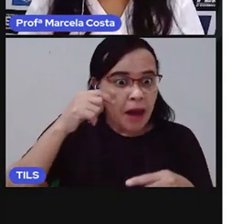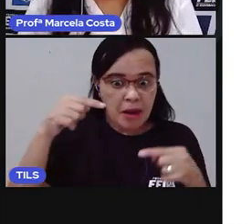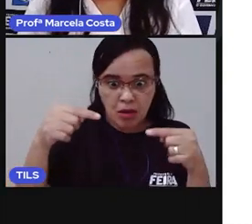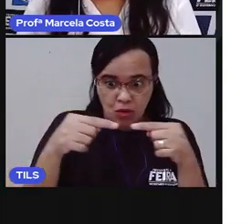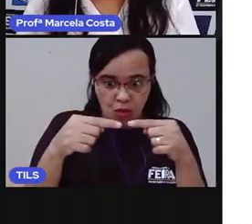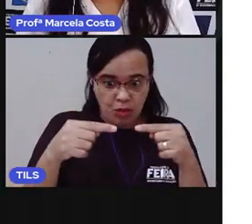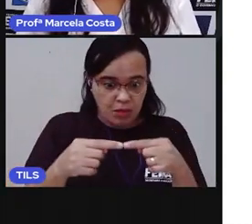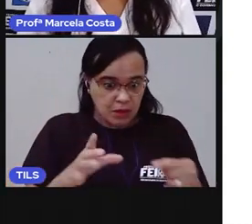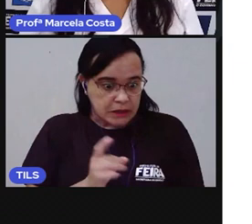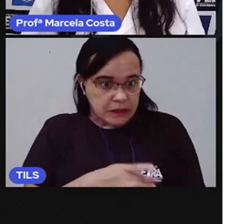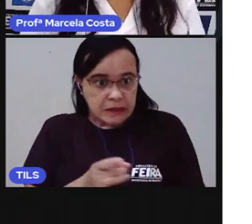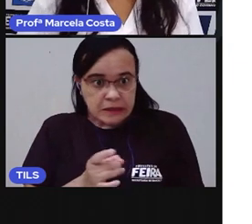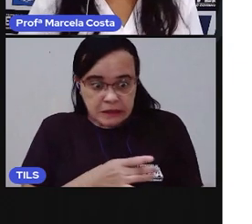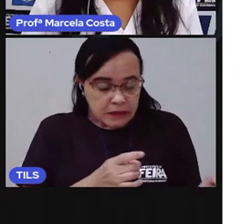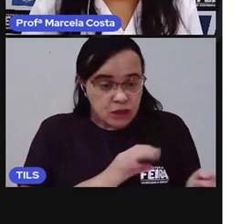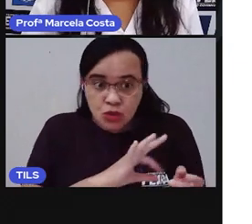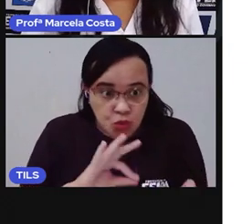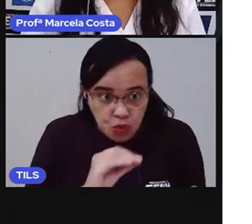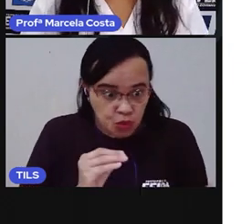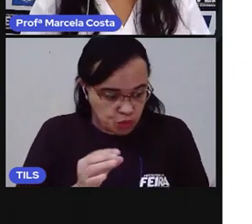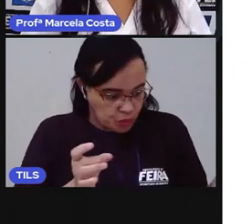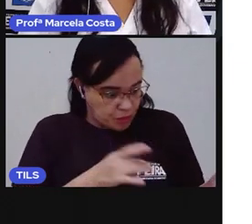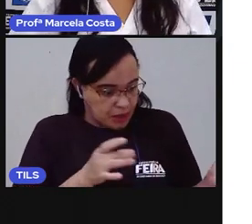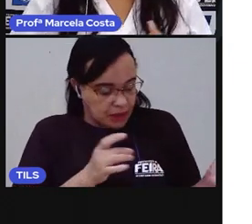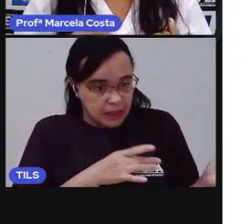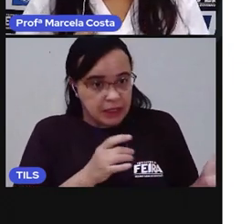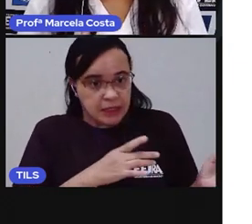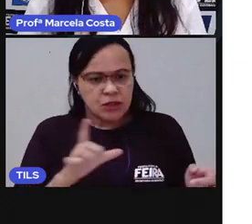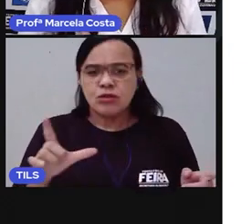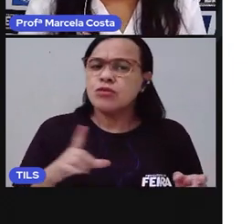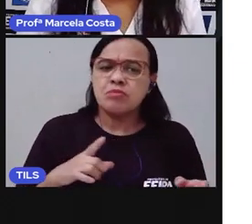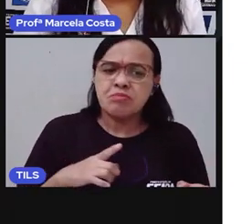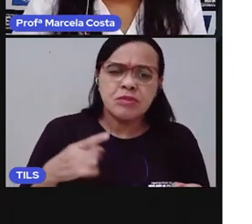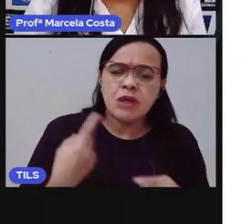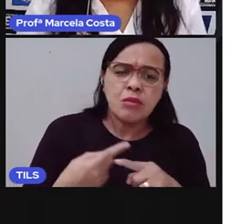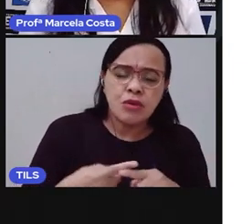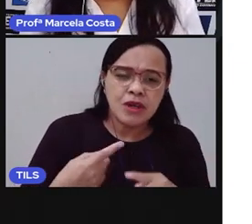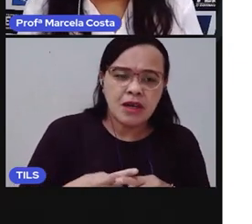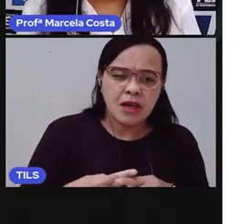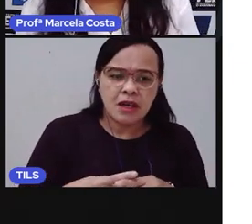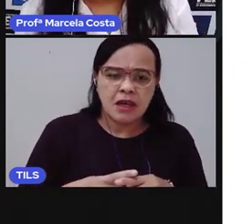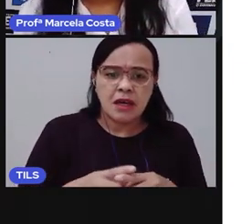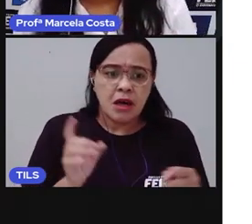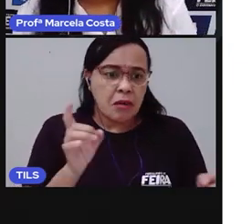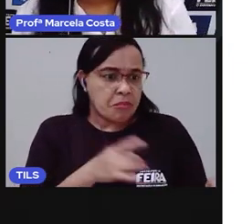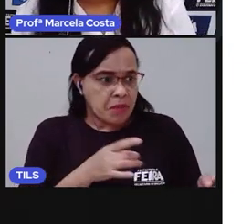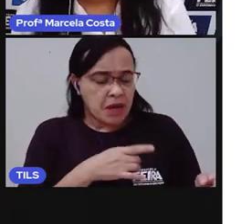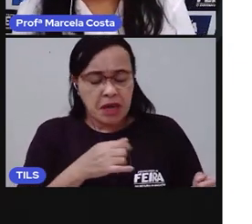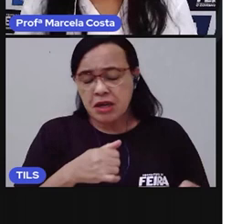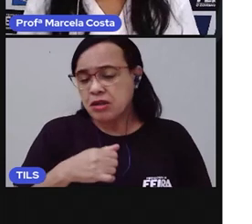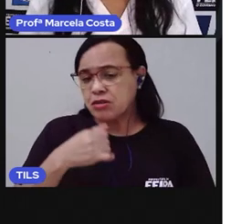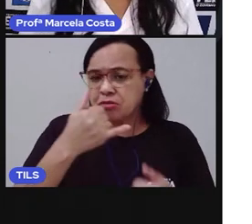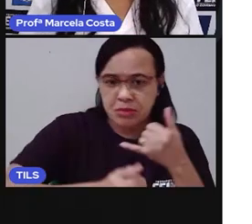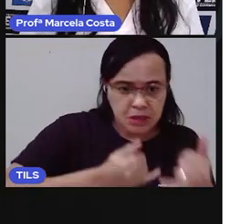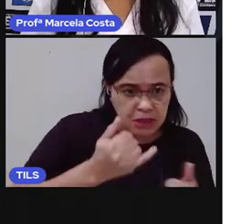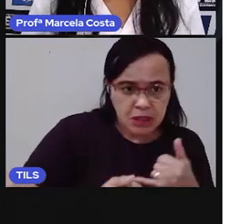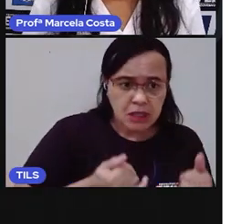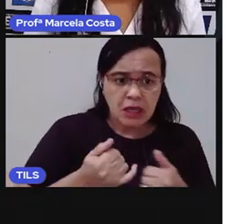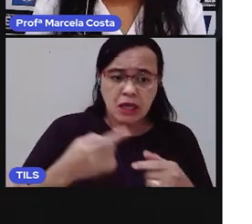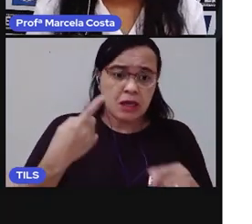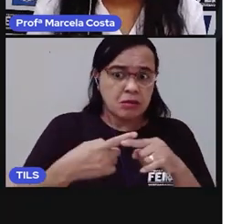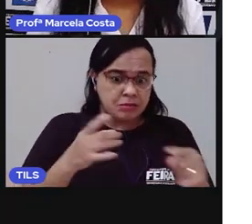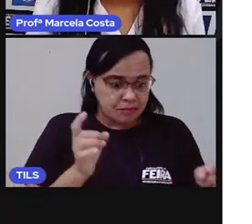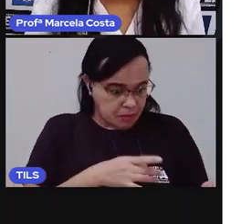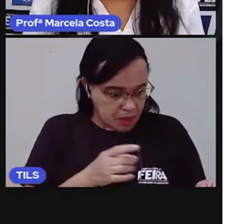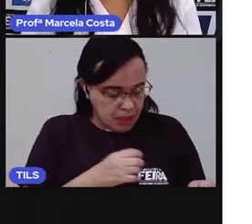medo de tudo. Sentia medo de brincar porque ela tinha medo de cair e machucar. Ela tinha